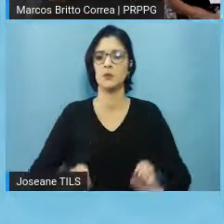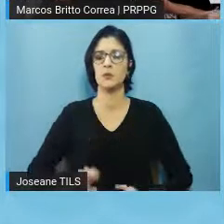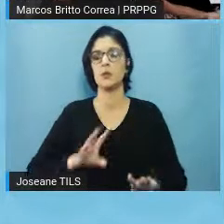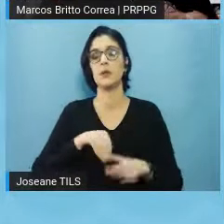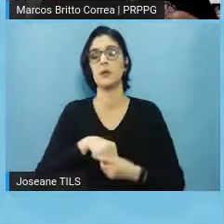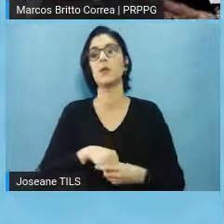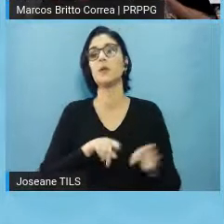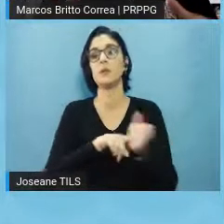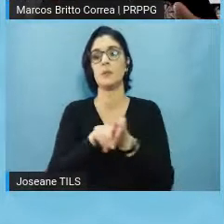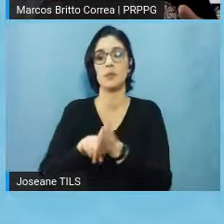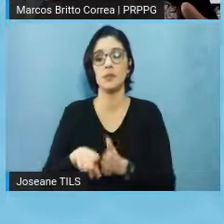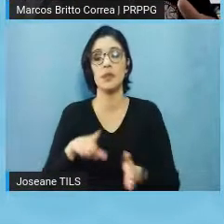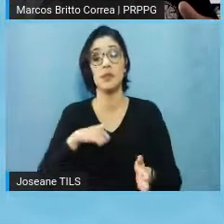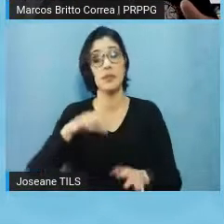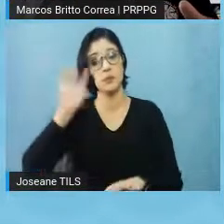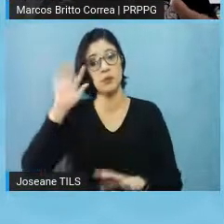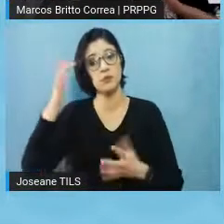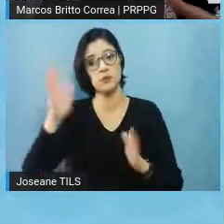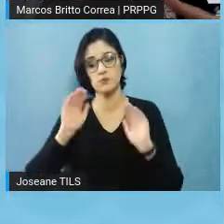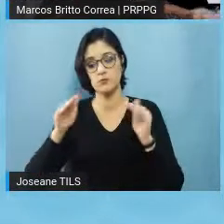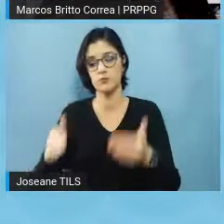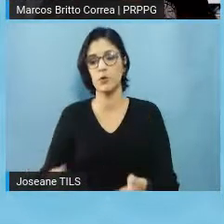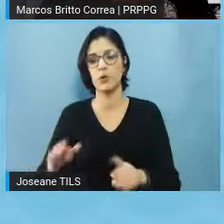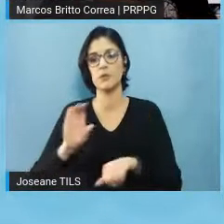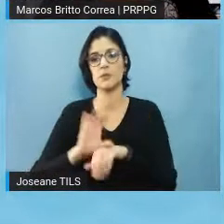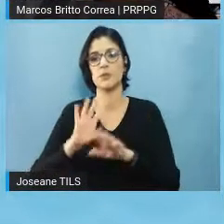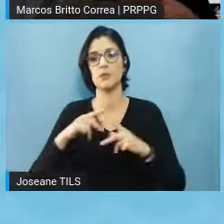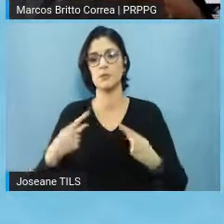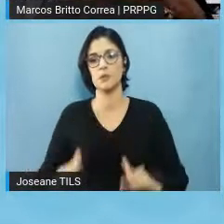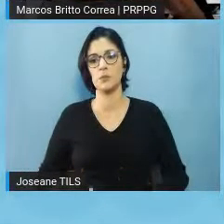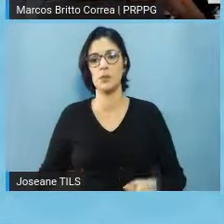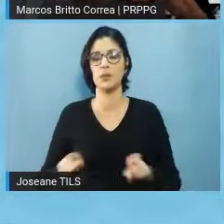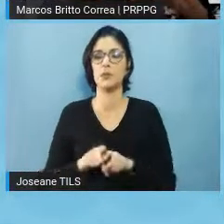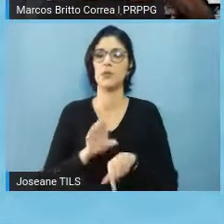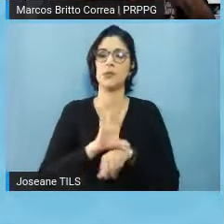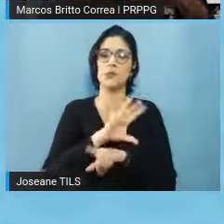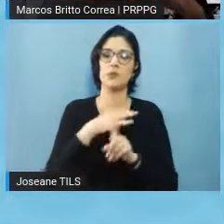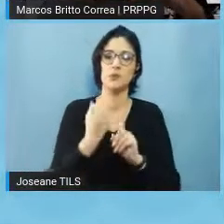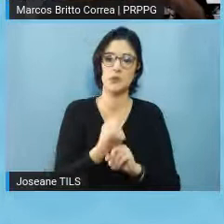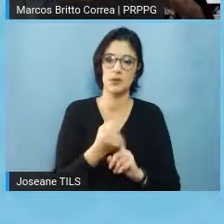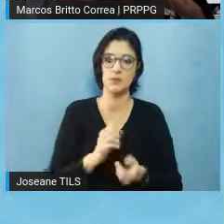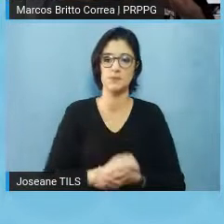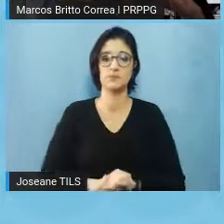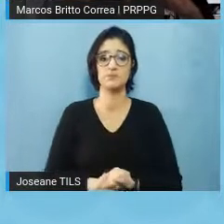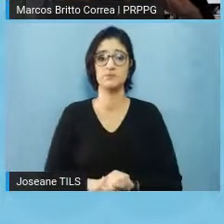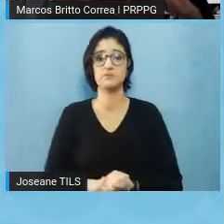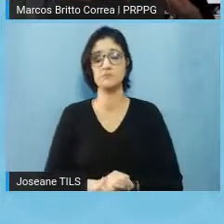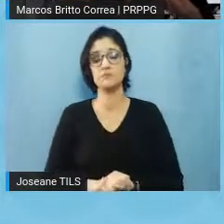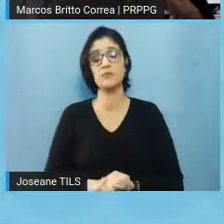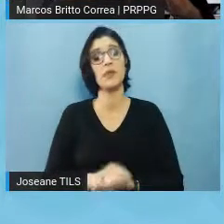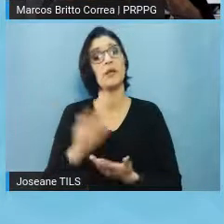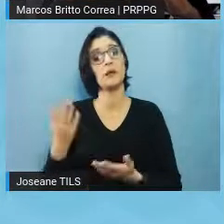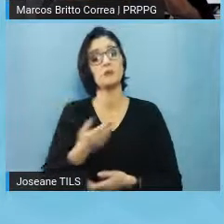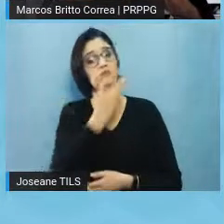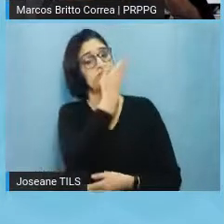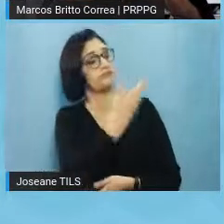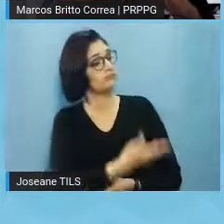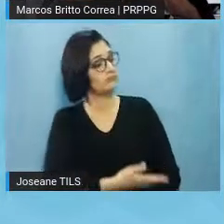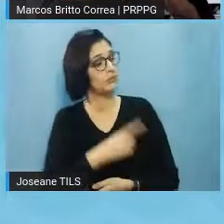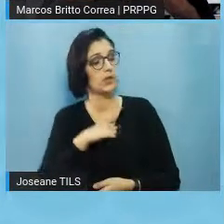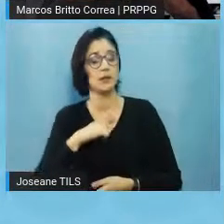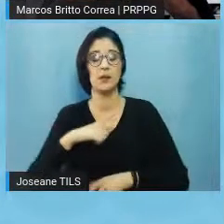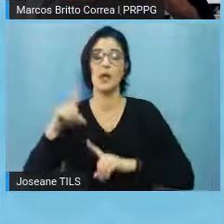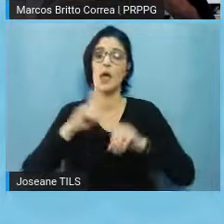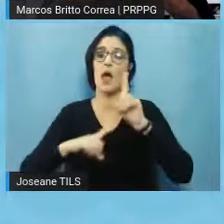resolução específica para pesquisas em ciências humanas e ciências sociais, tá, e ali a gente tem algumas exceções, nas quais, para pesquisas em